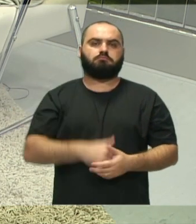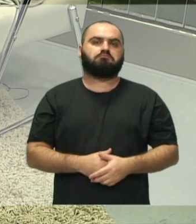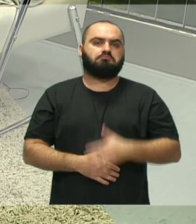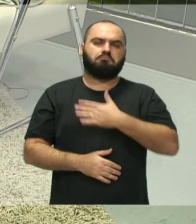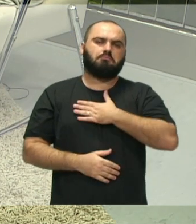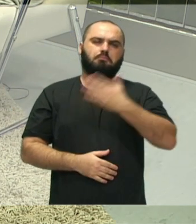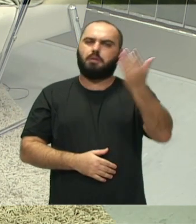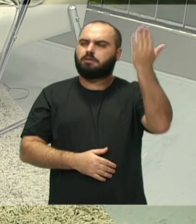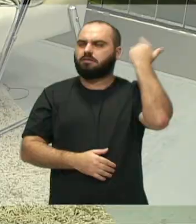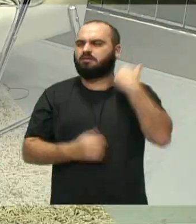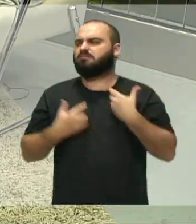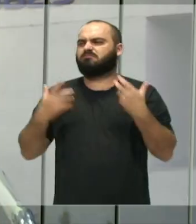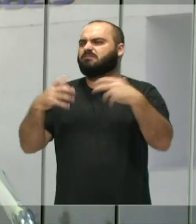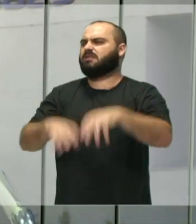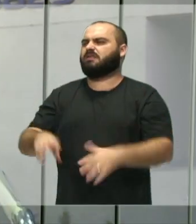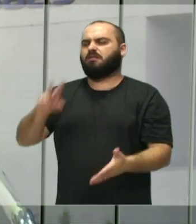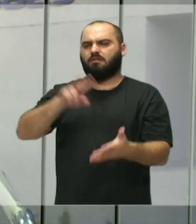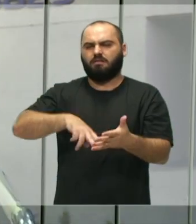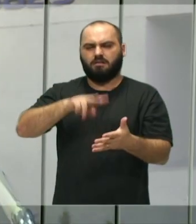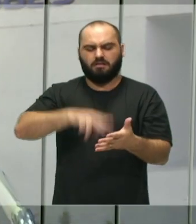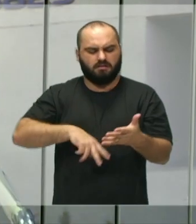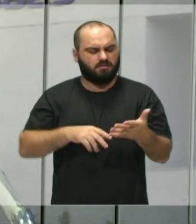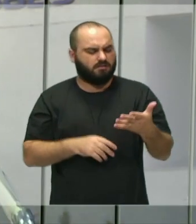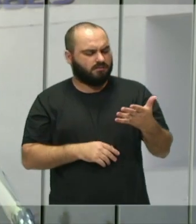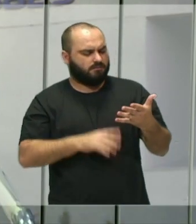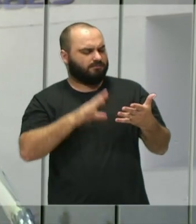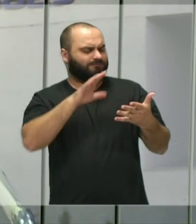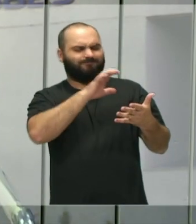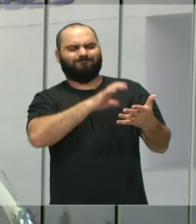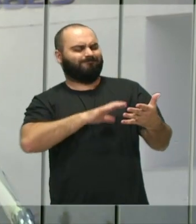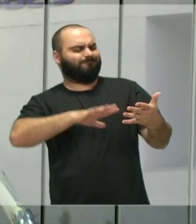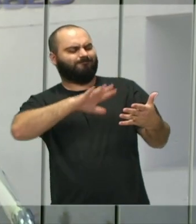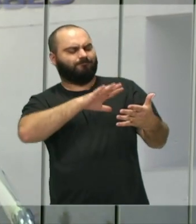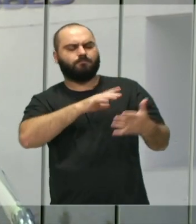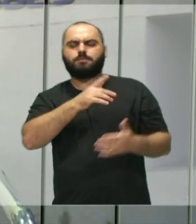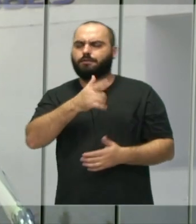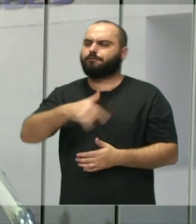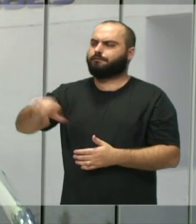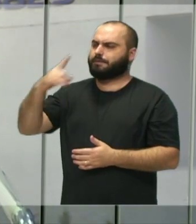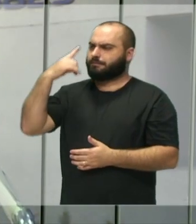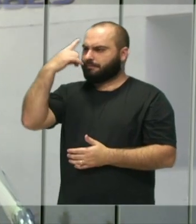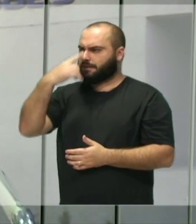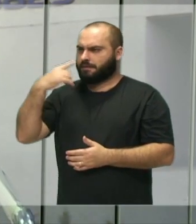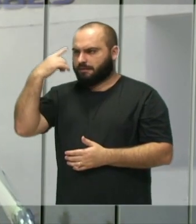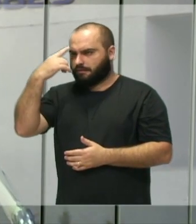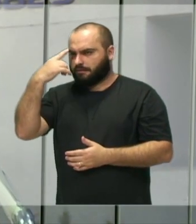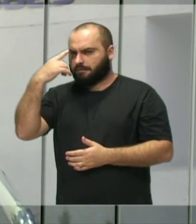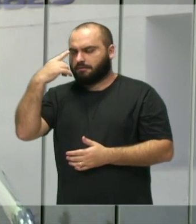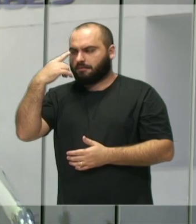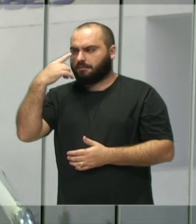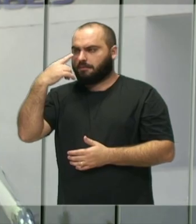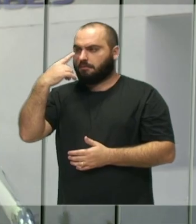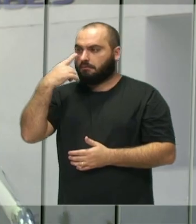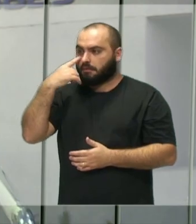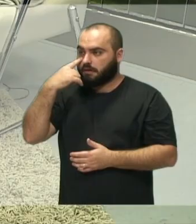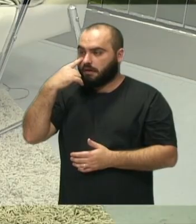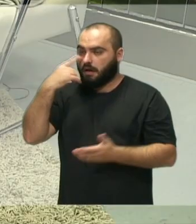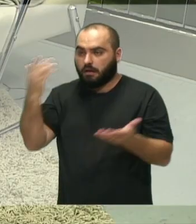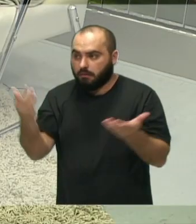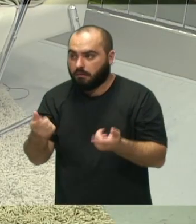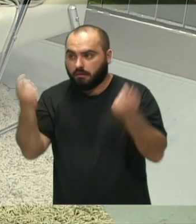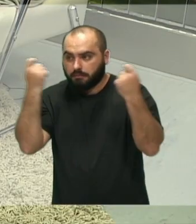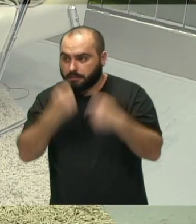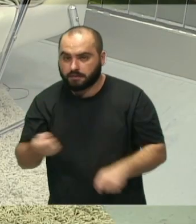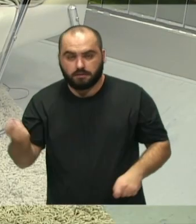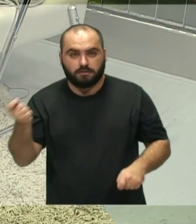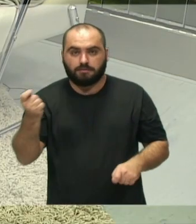tempo e estava vendo tudo embaçado e fui no oftalmo, marquei minha consulta e tenho que usar óculos para leitura agora. E quantas crianças que já